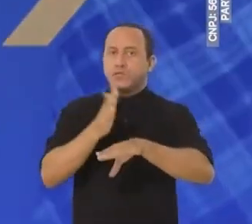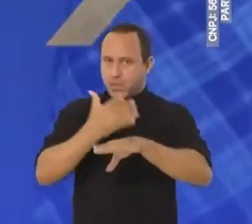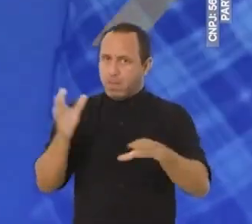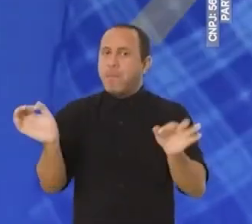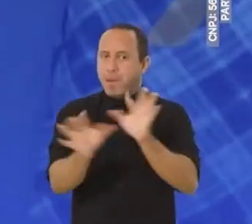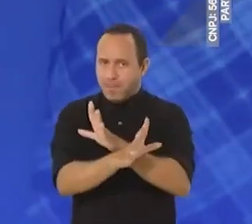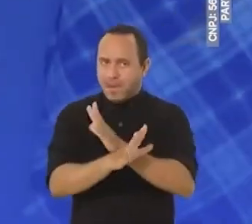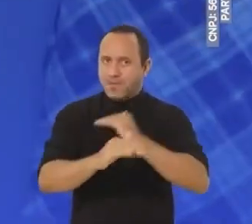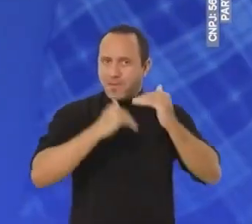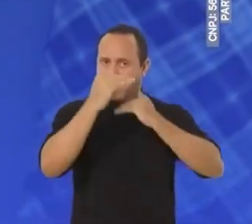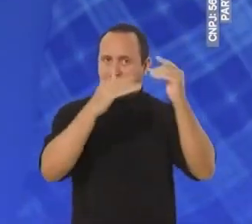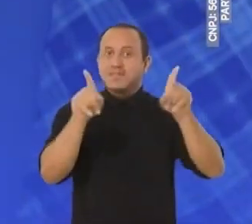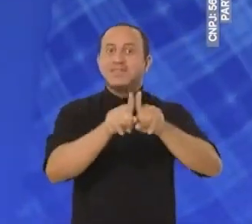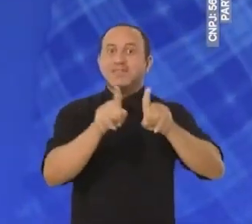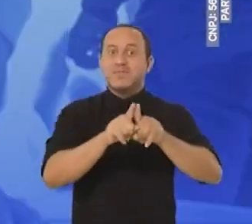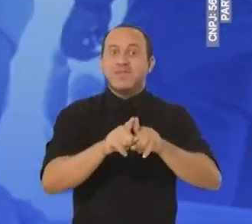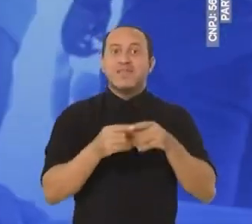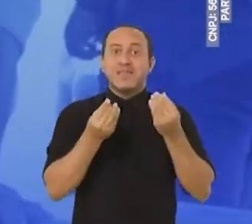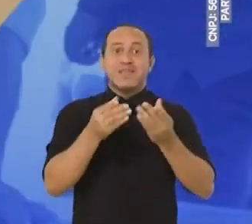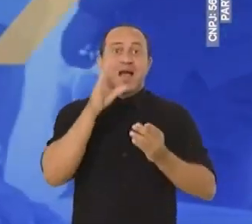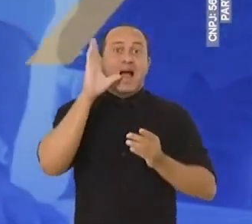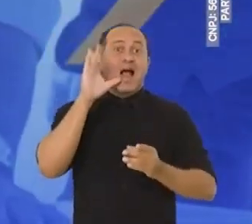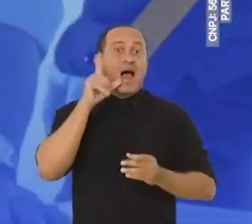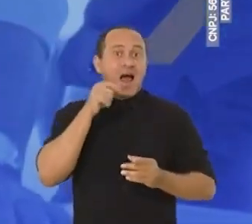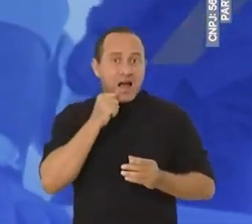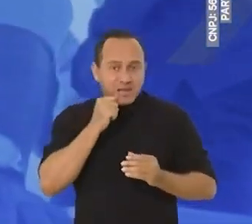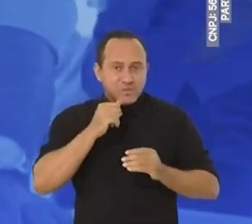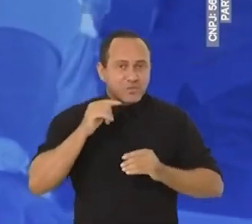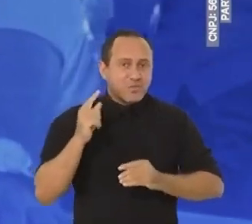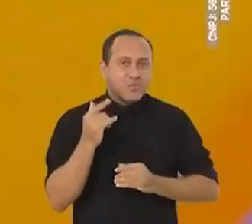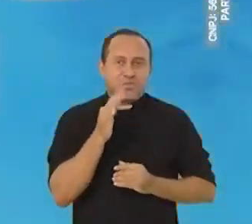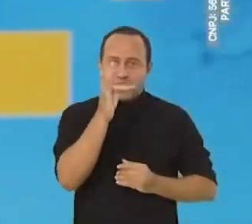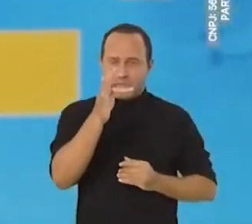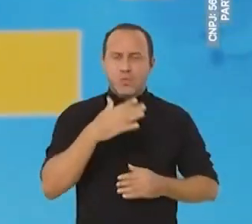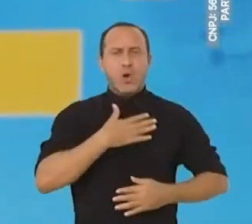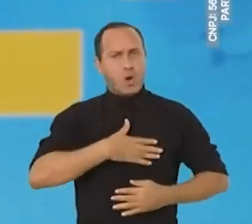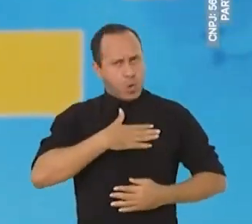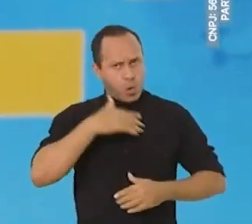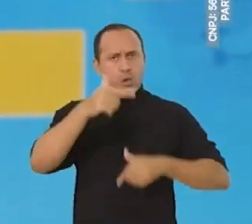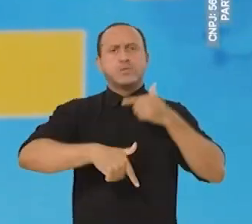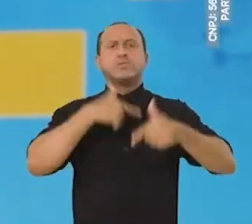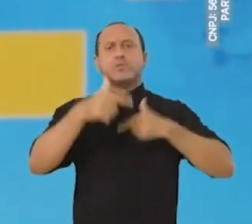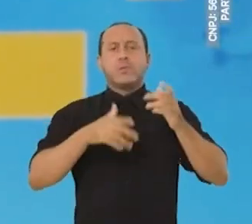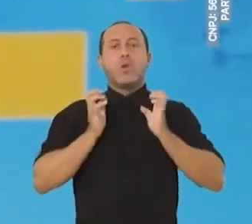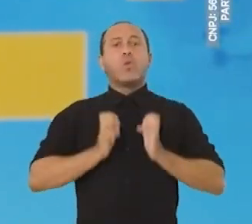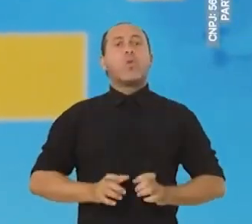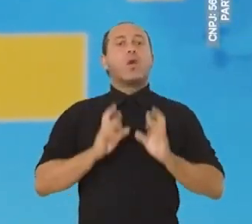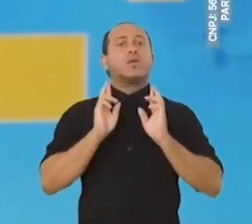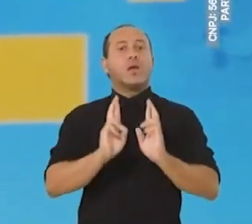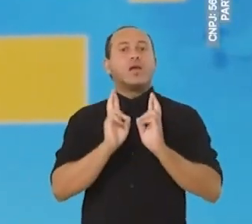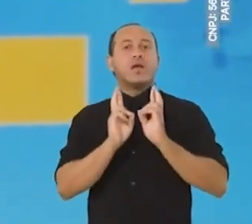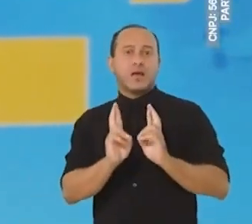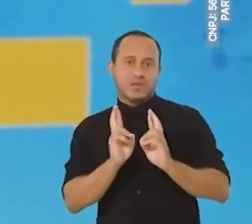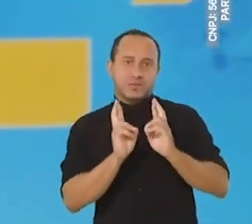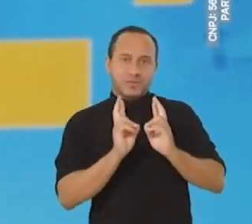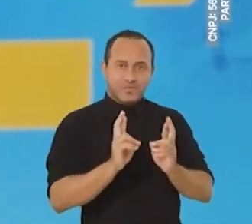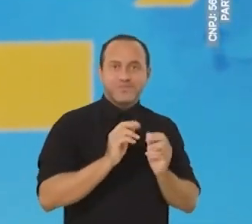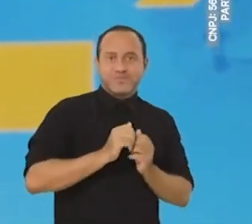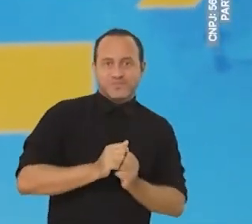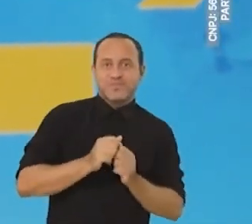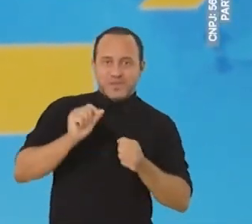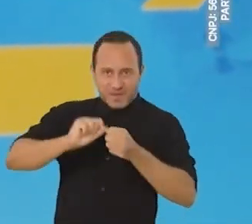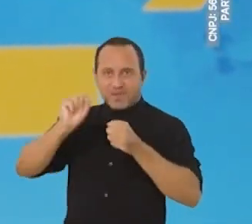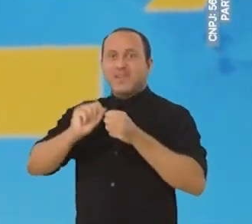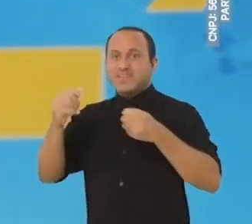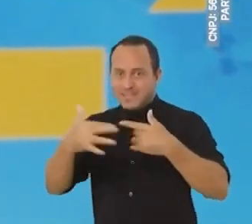E está preparado para avançar e levar Aracaju mais longe. Eu gosto de trabalhar com ética e respeito ao dinheiro